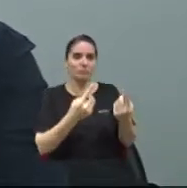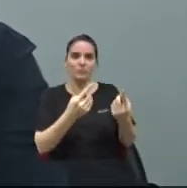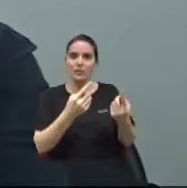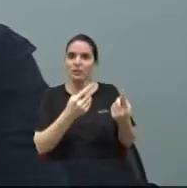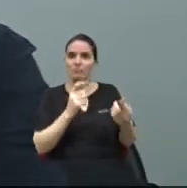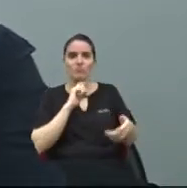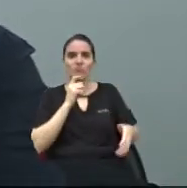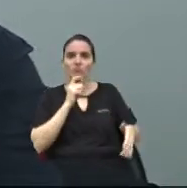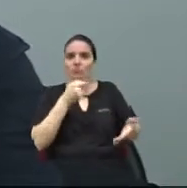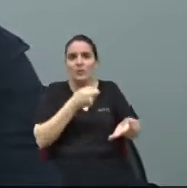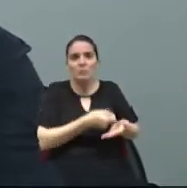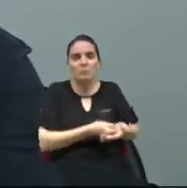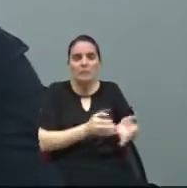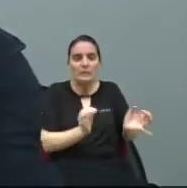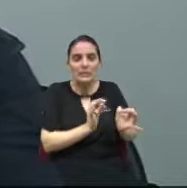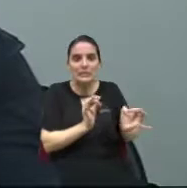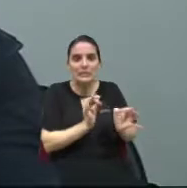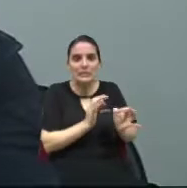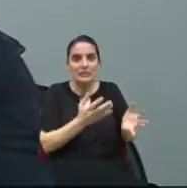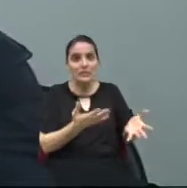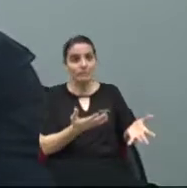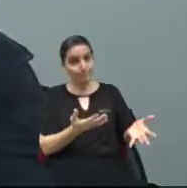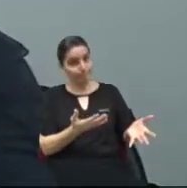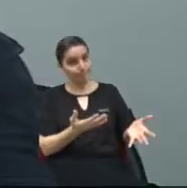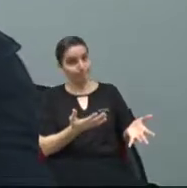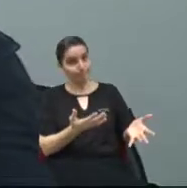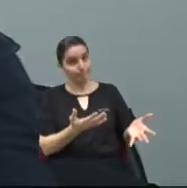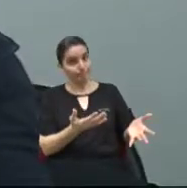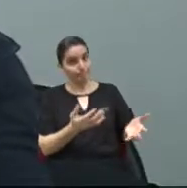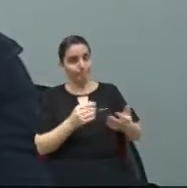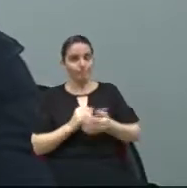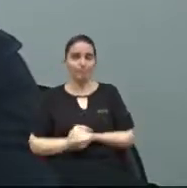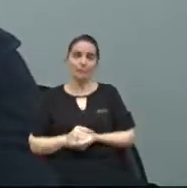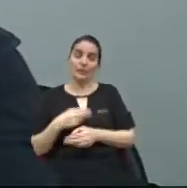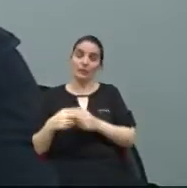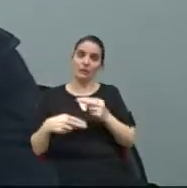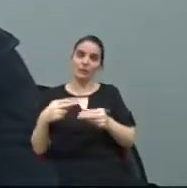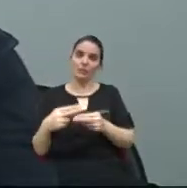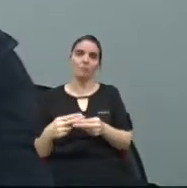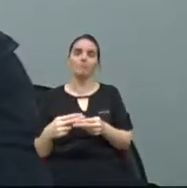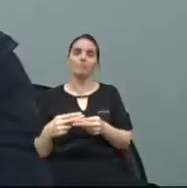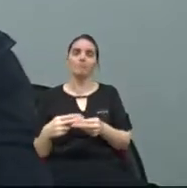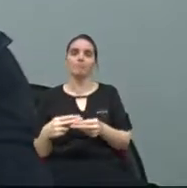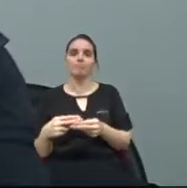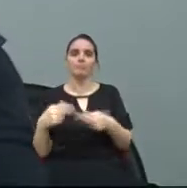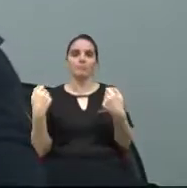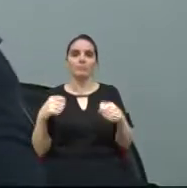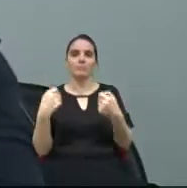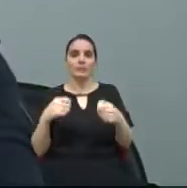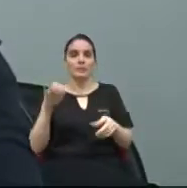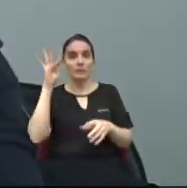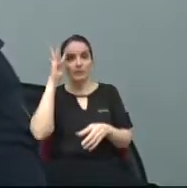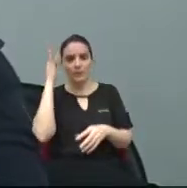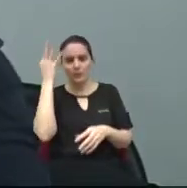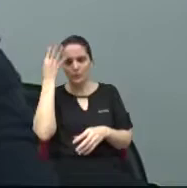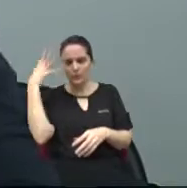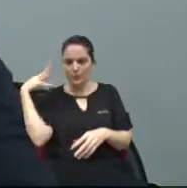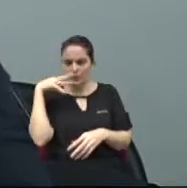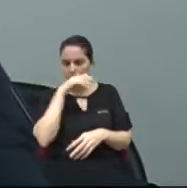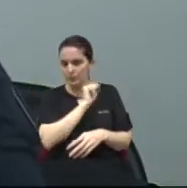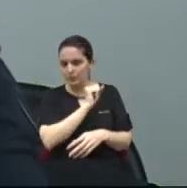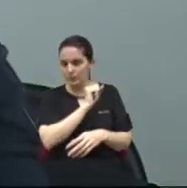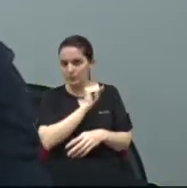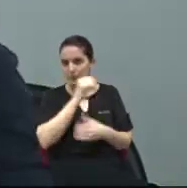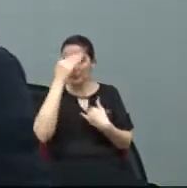sem receber um tostão. Mas é isso daí, é uma questão que precisa ser resolvida o quanto antes.